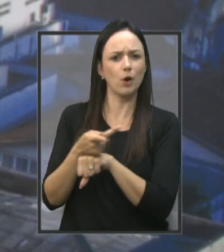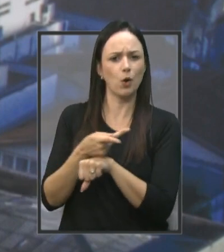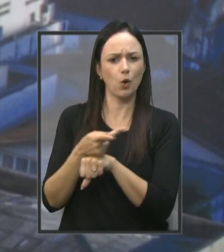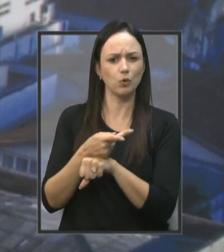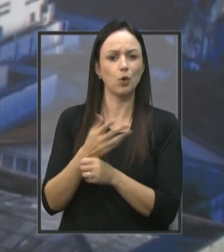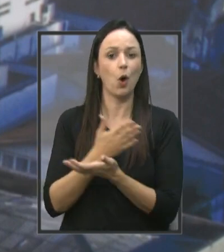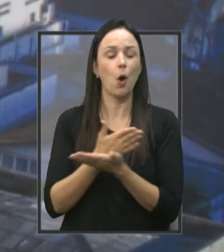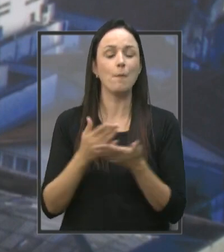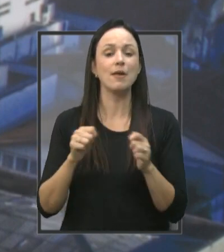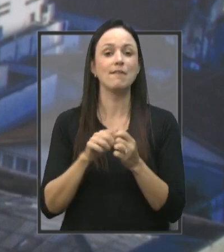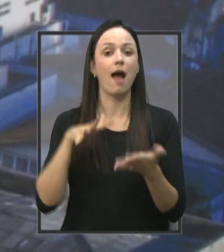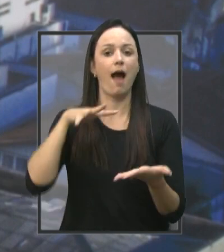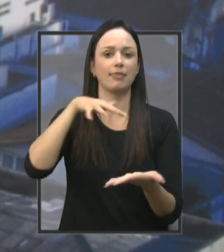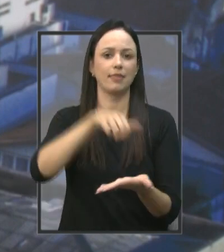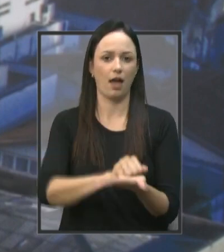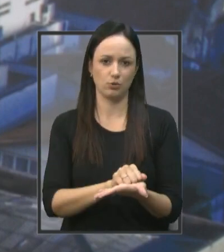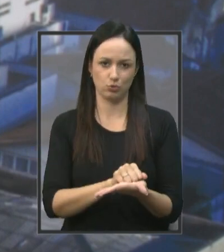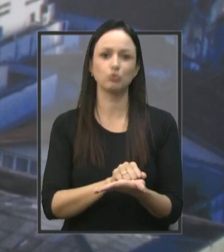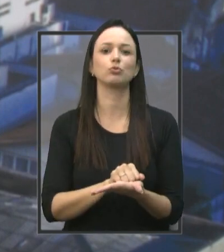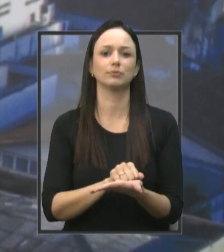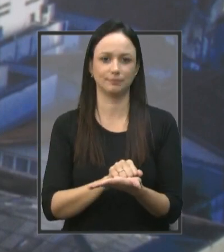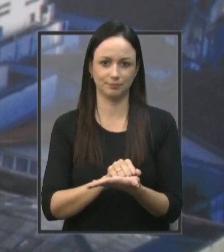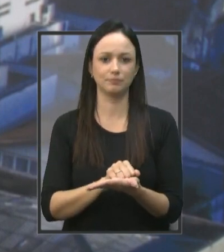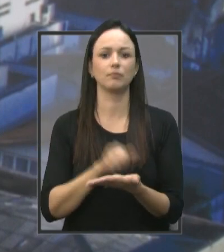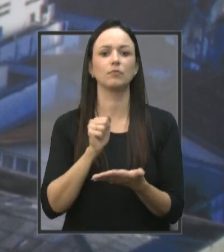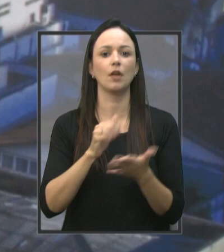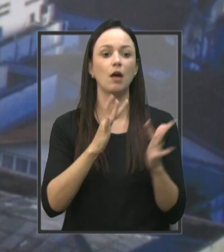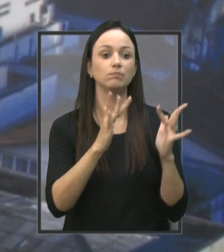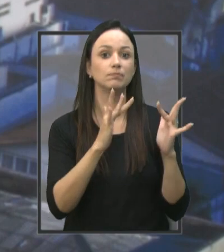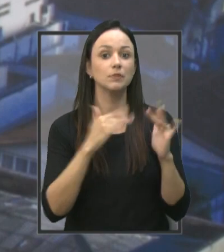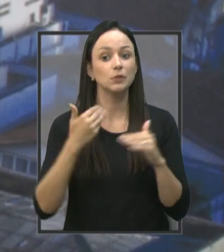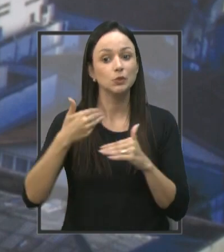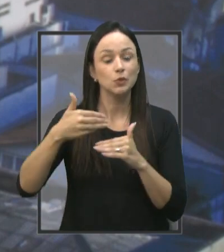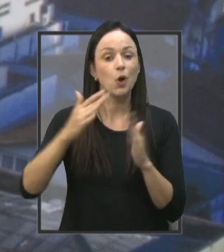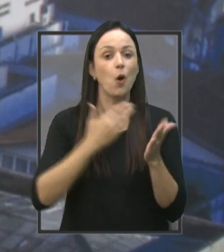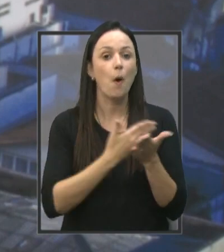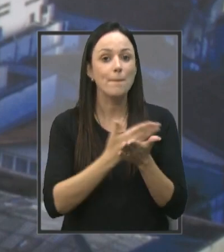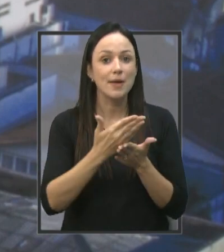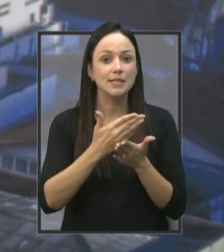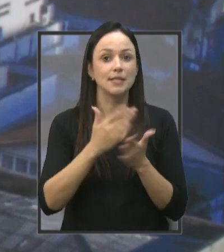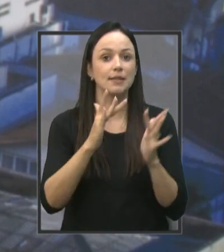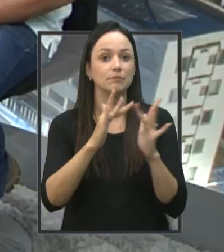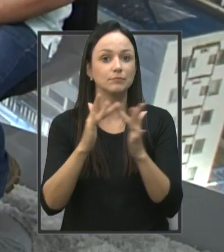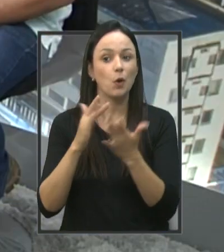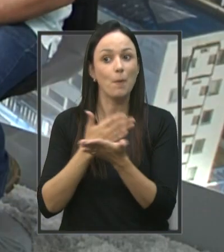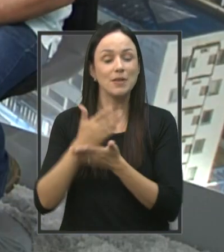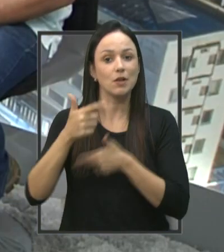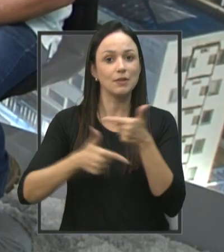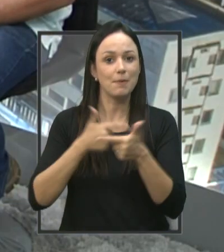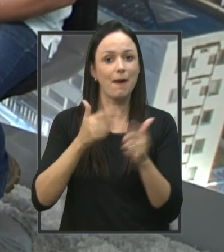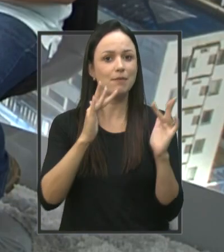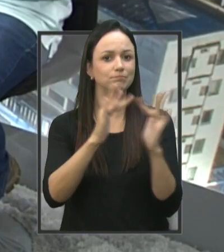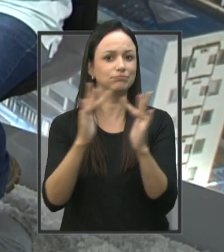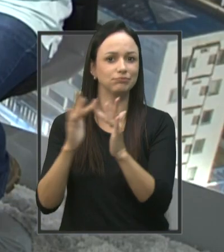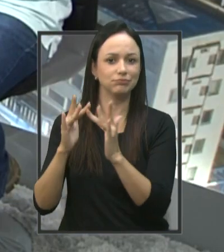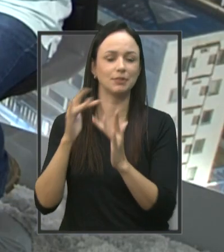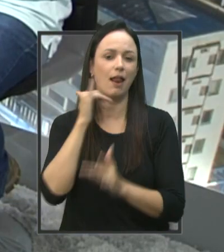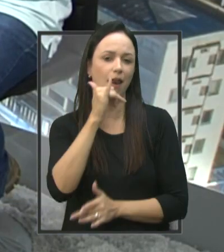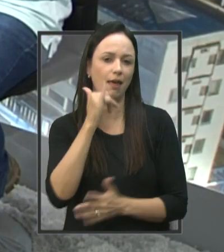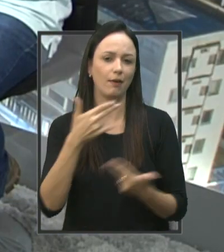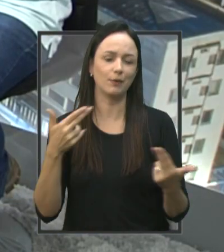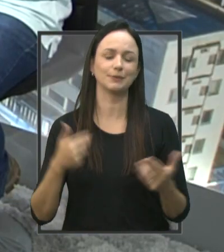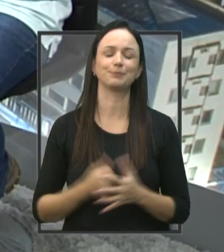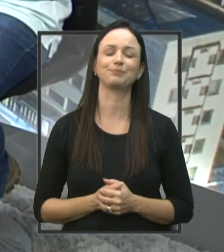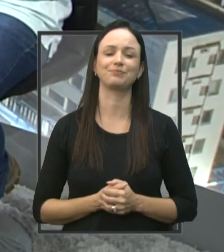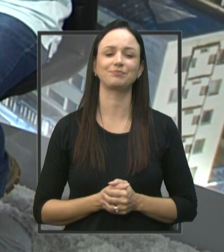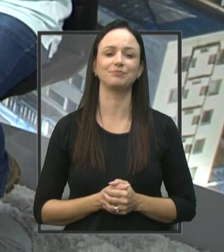cadastro Para poder entrar em contato assim que iniciar os trabalhos Perfeito Leandro, vamos falar também,